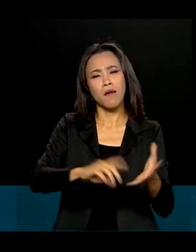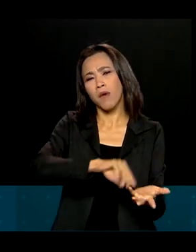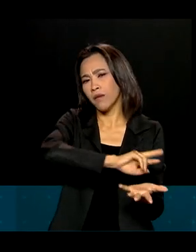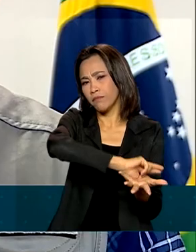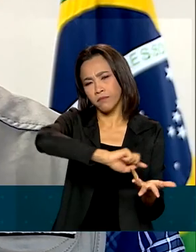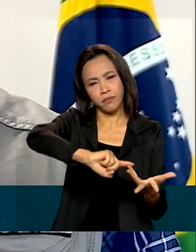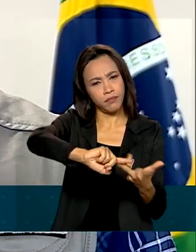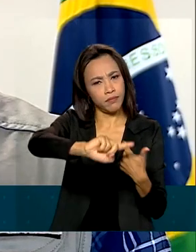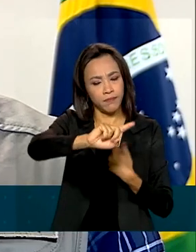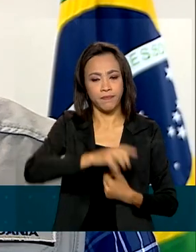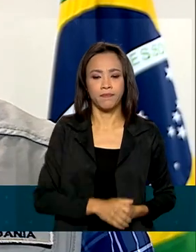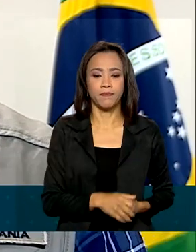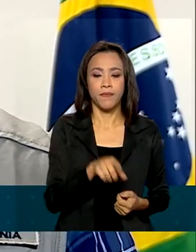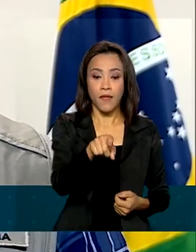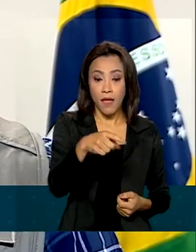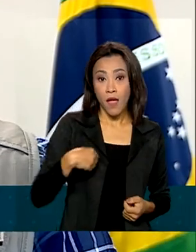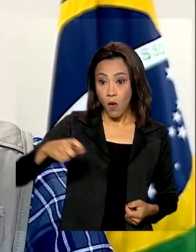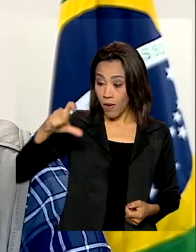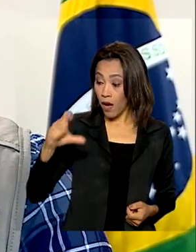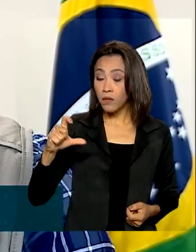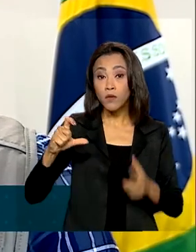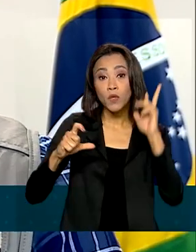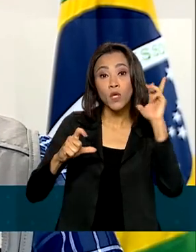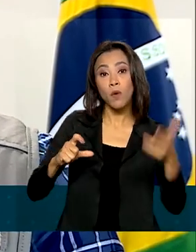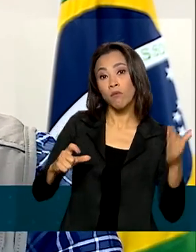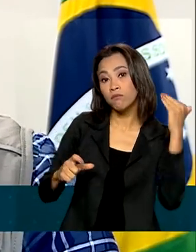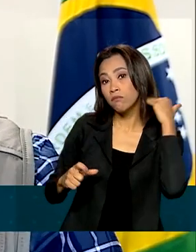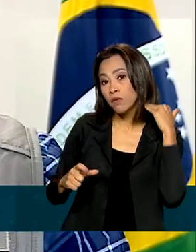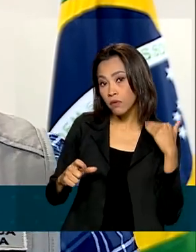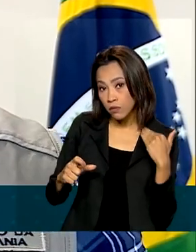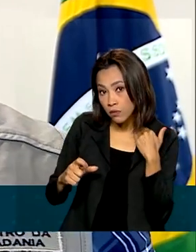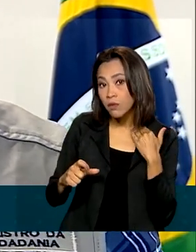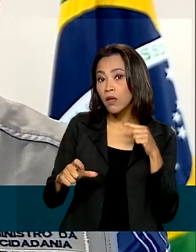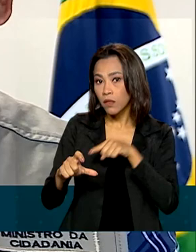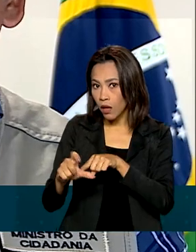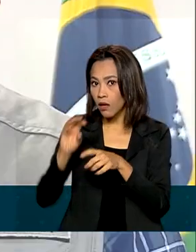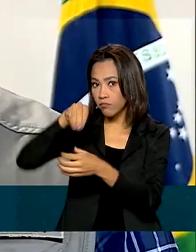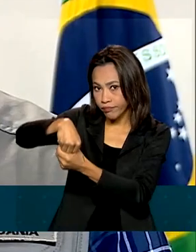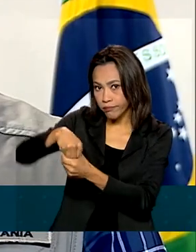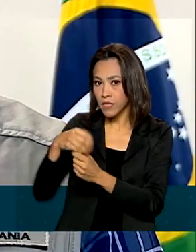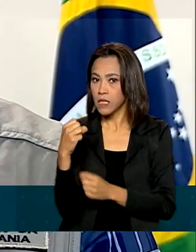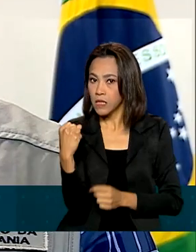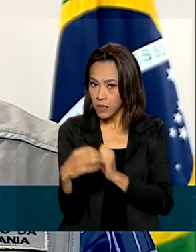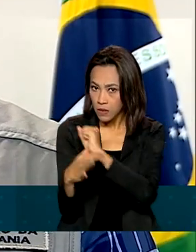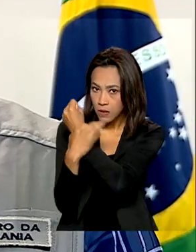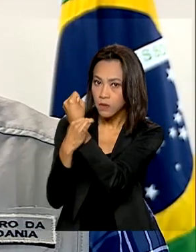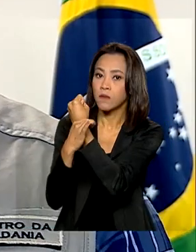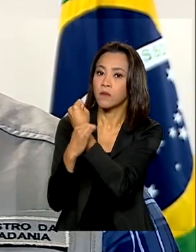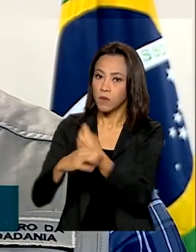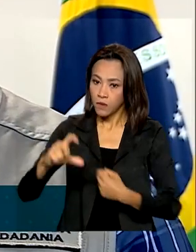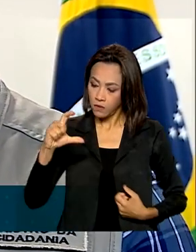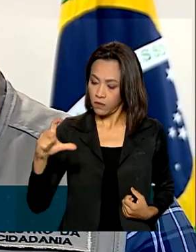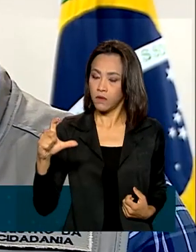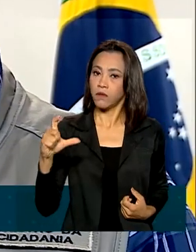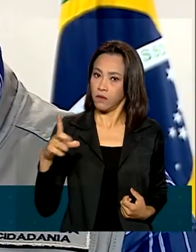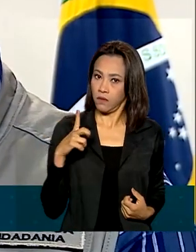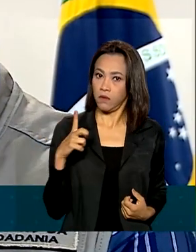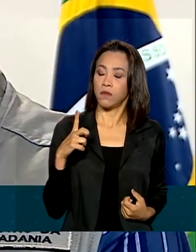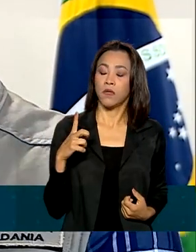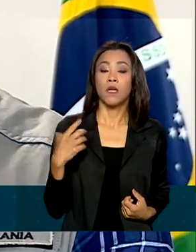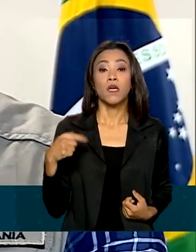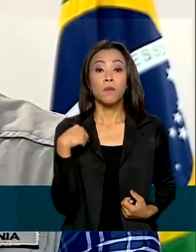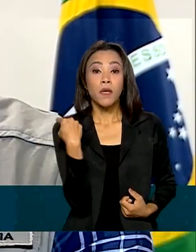operações. Ele vai ser como um cartão bancário comum, com muito mais segurança. A nossa intenção é que a gente